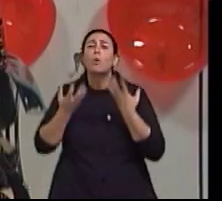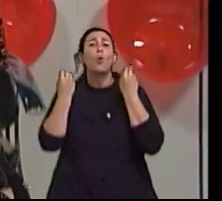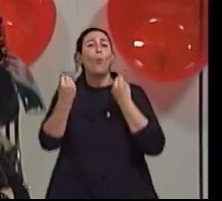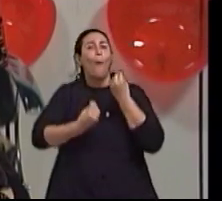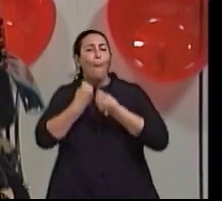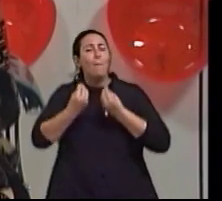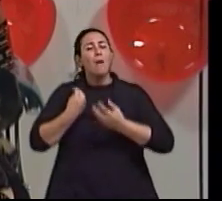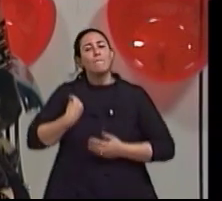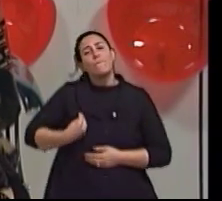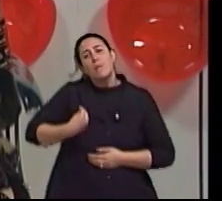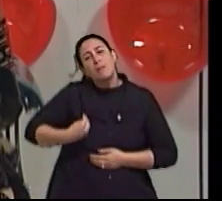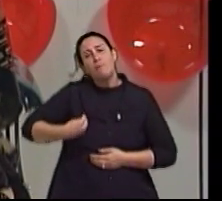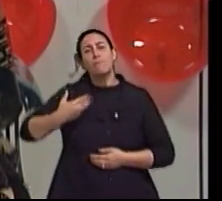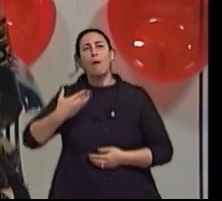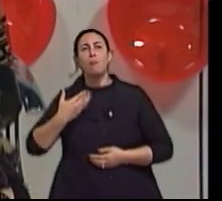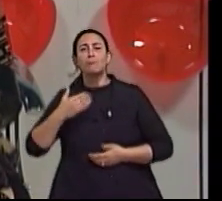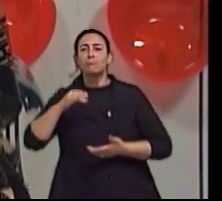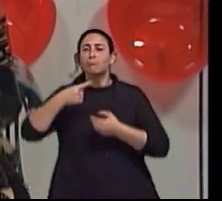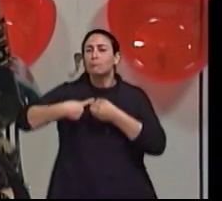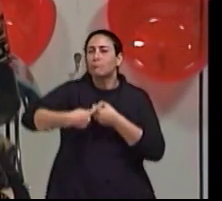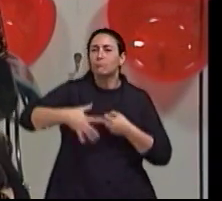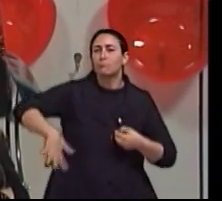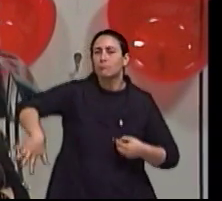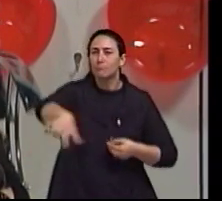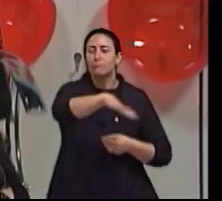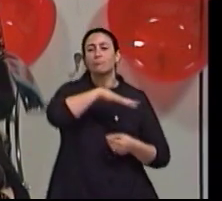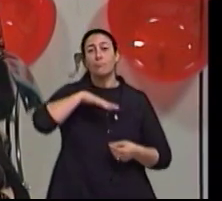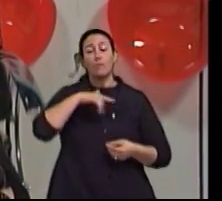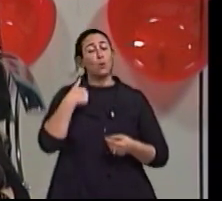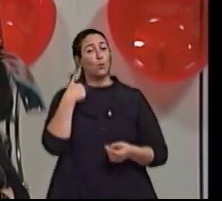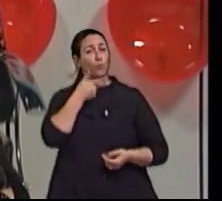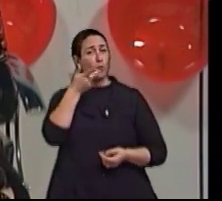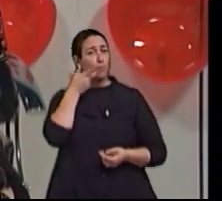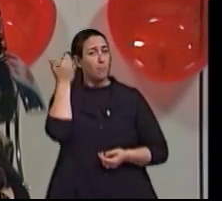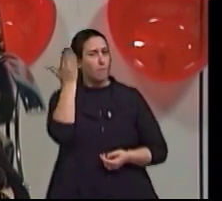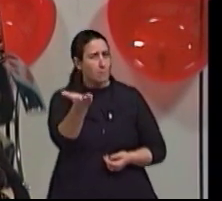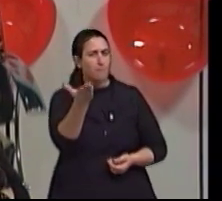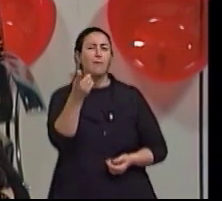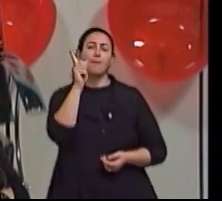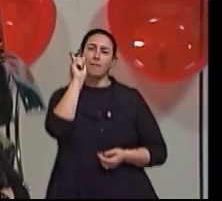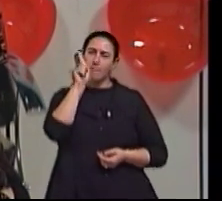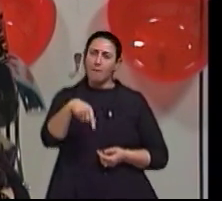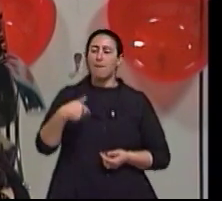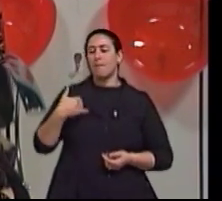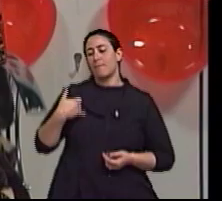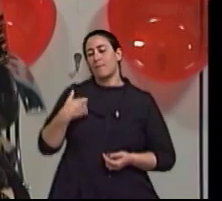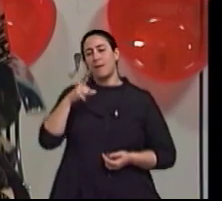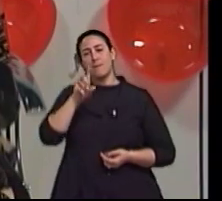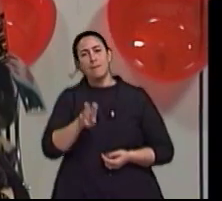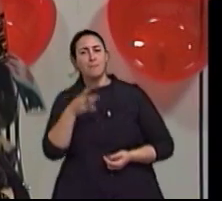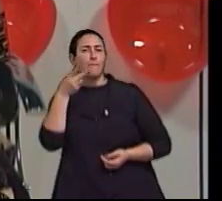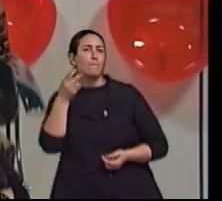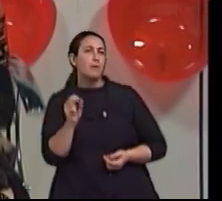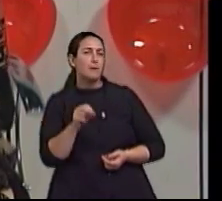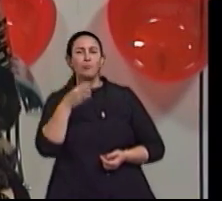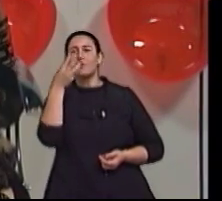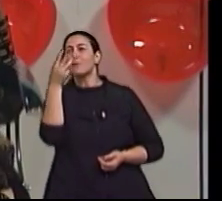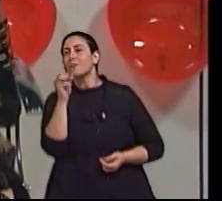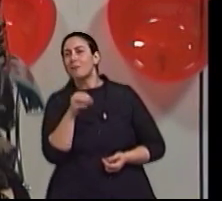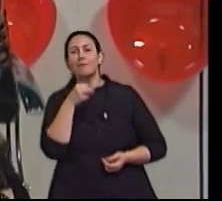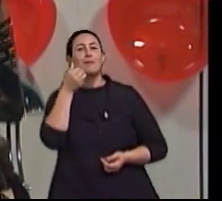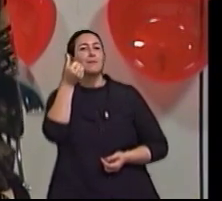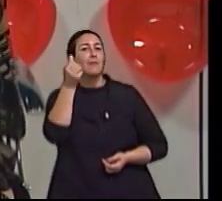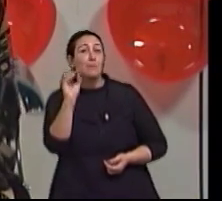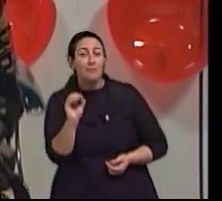nossa vida na cidade. A nossa, estou falando para vocês, que tem 15, 20, 25, 30, 60,